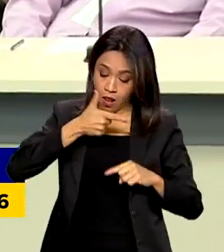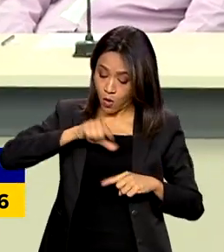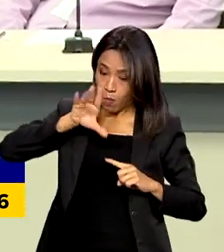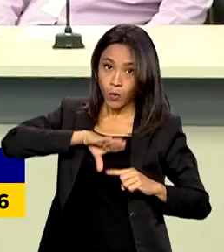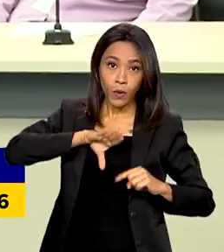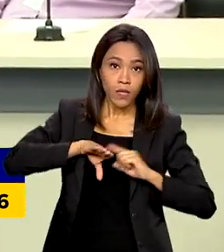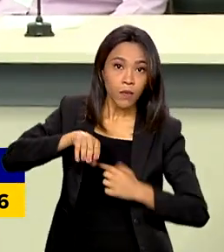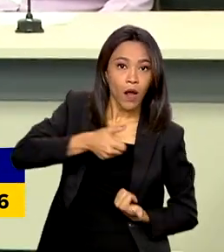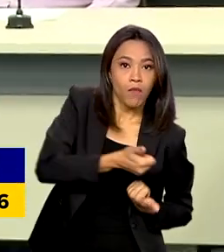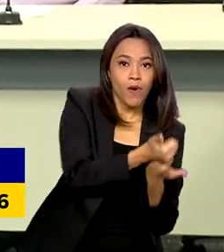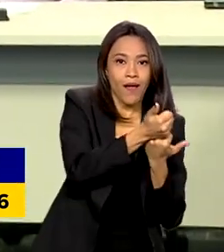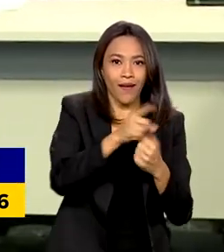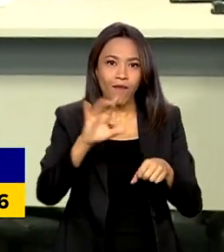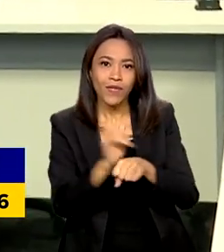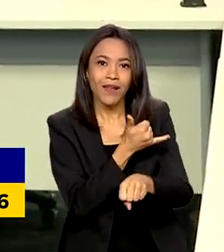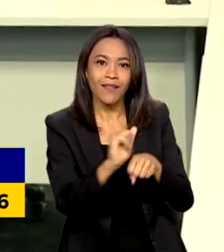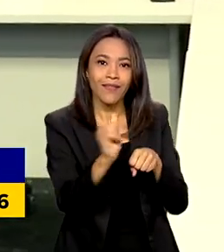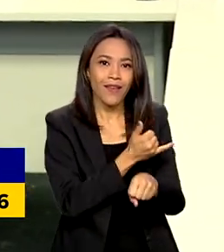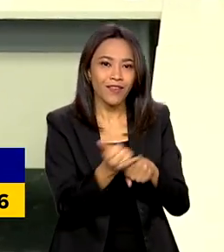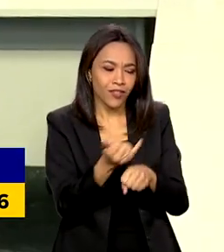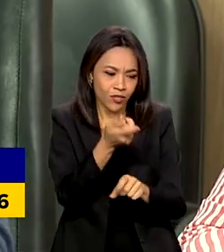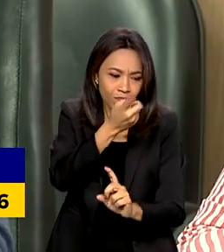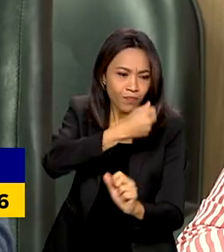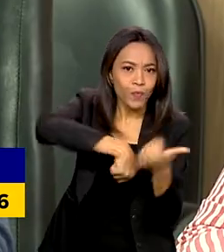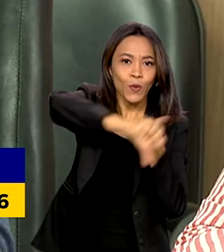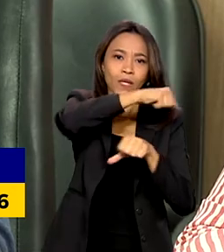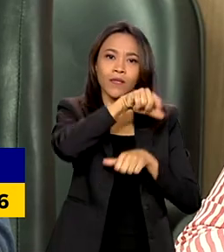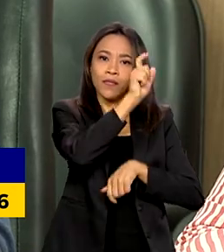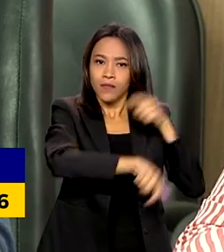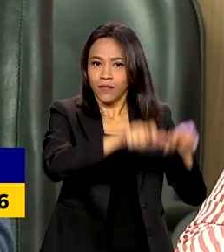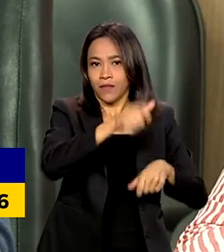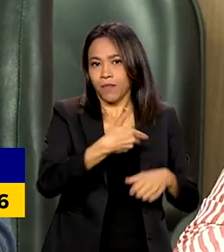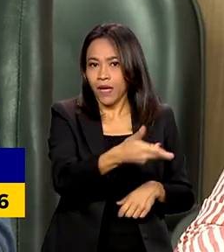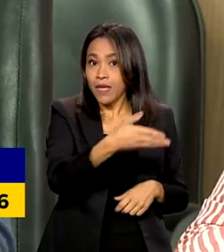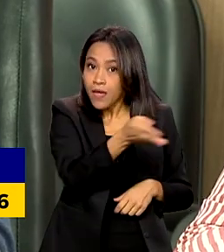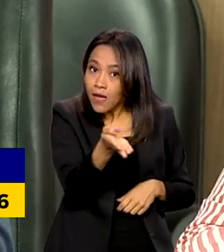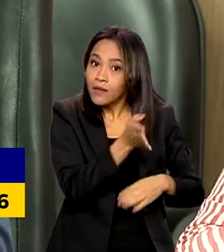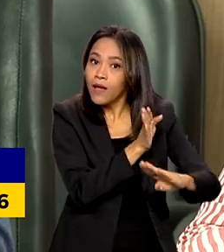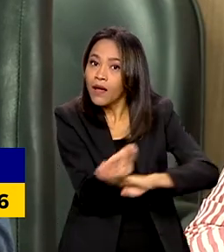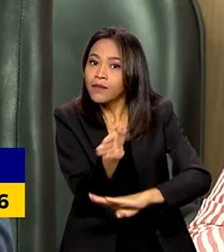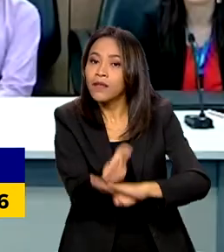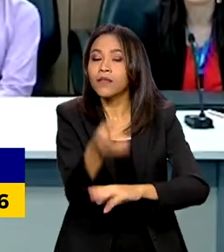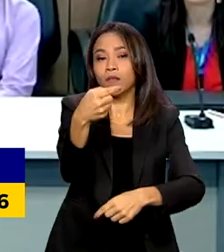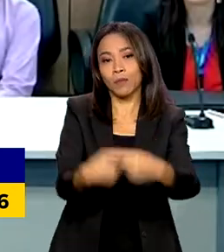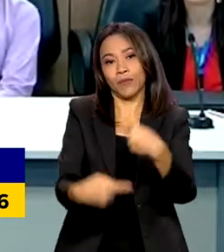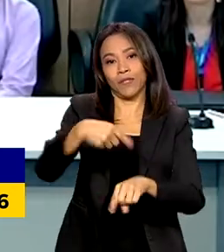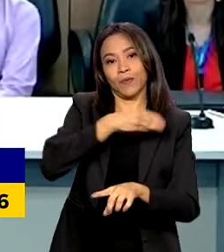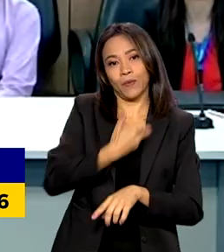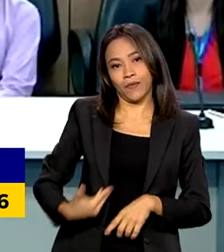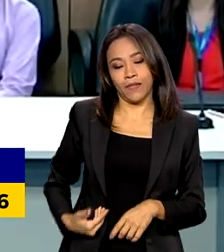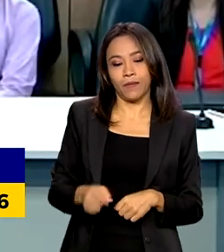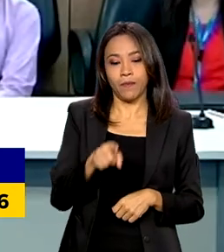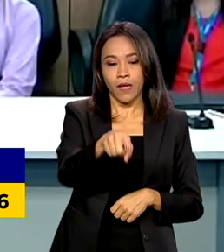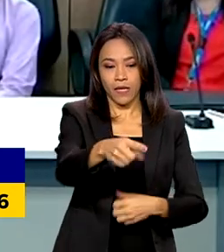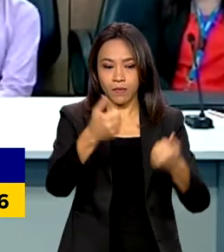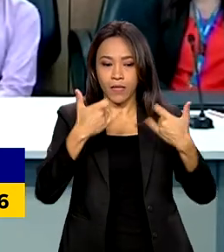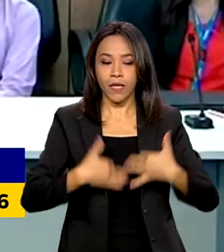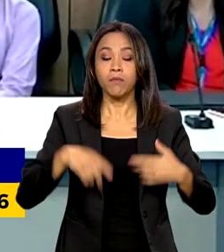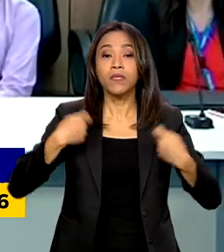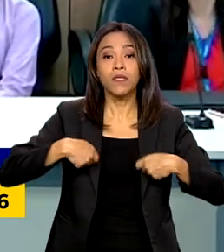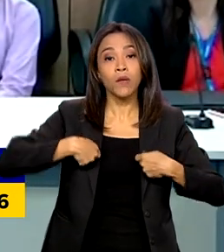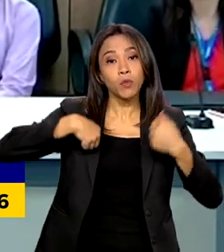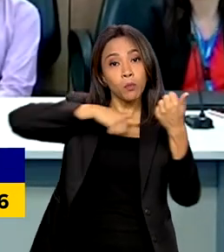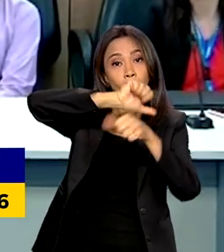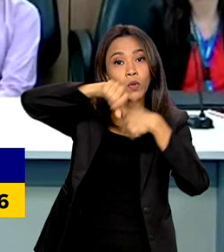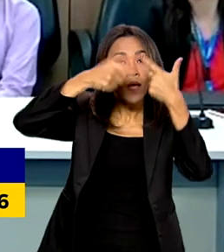língua portuguesa como ferramenta de transformação e acesso a políticas públicas. A gente tem que mudar o nosso pensamento,